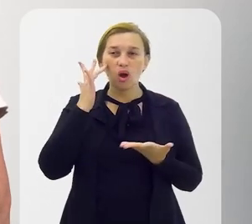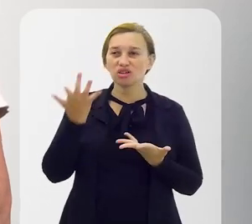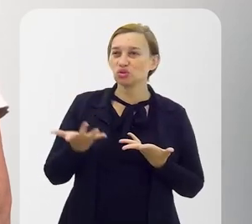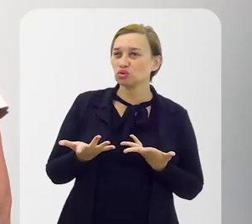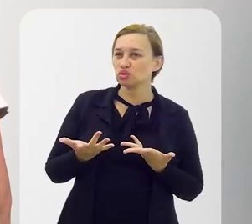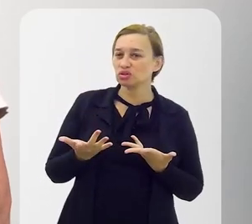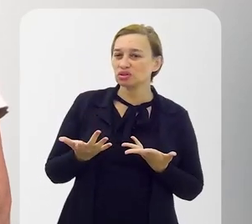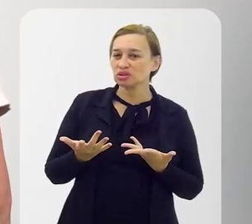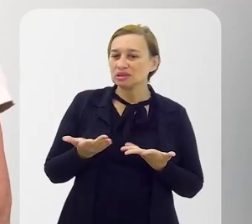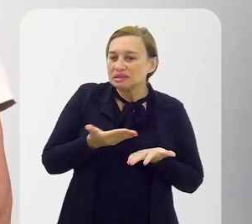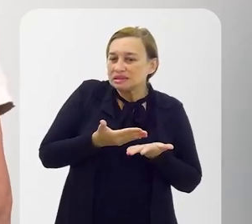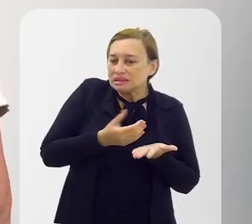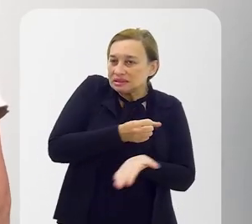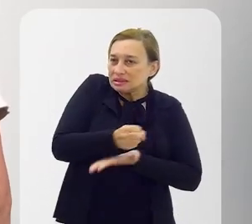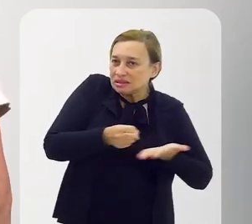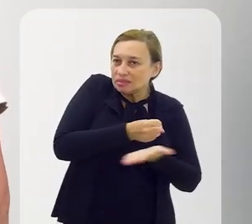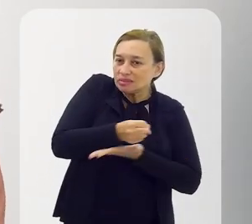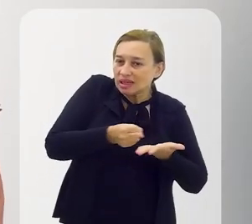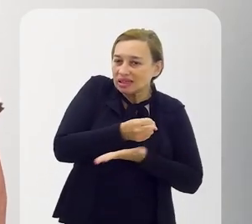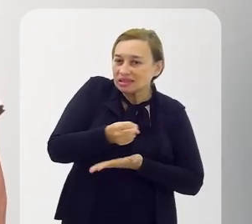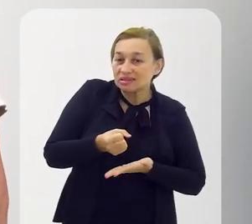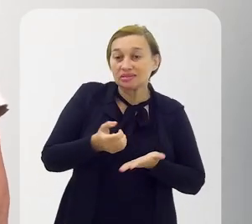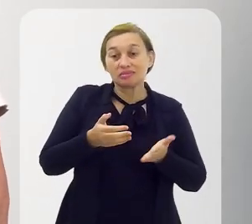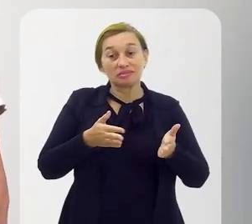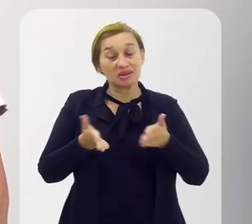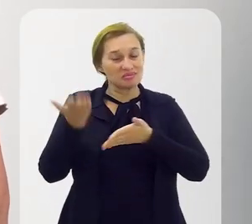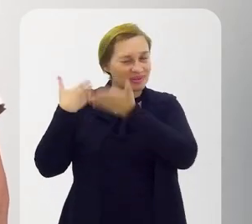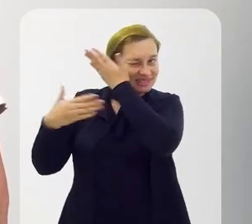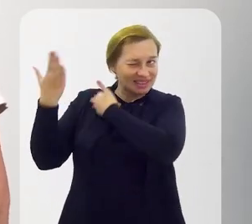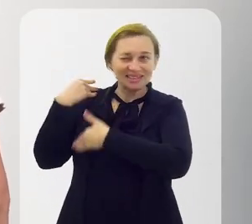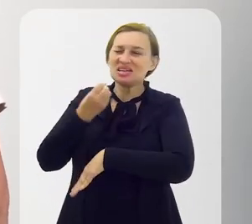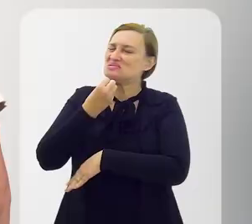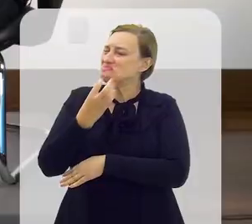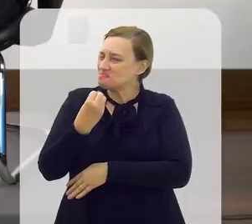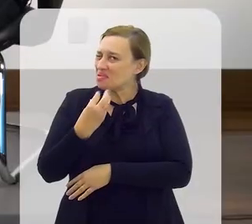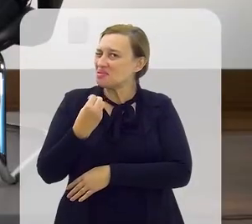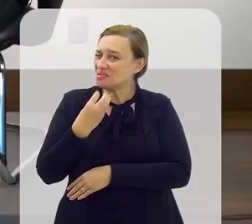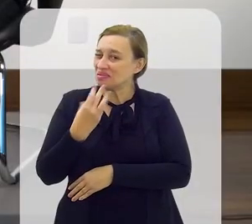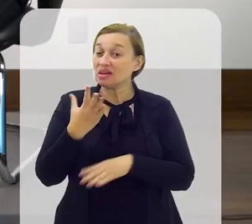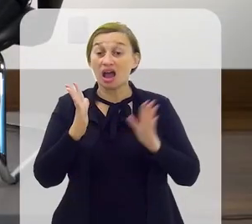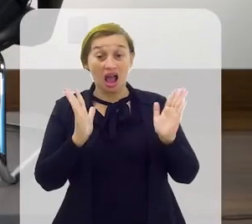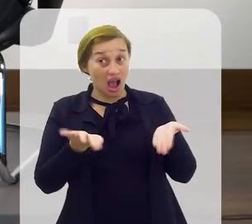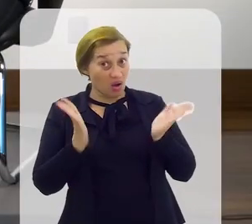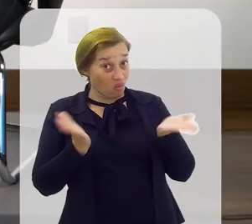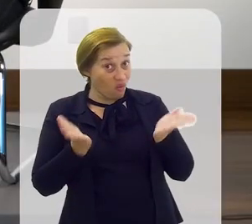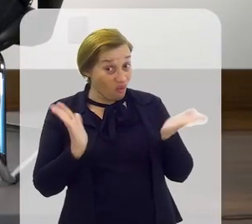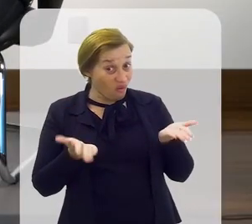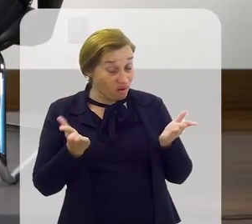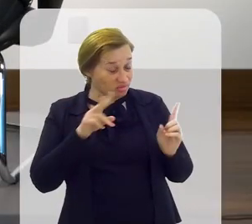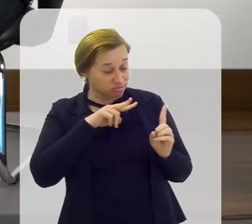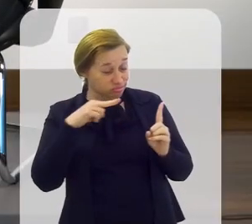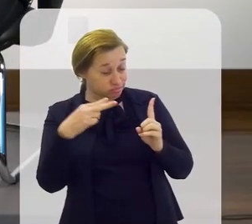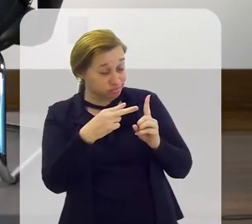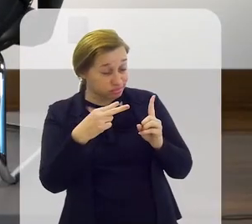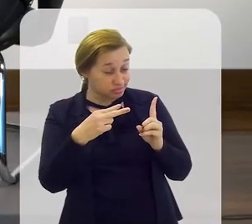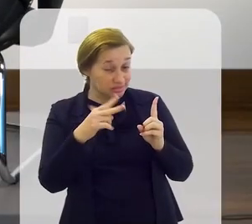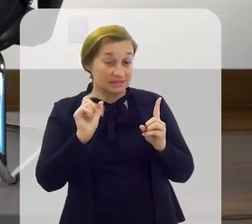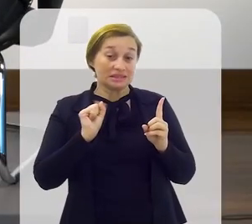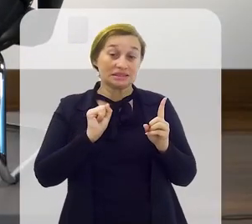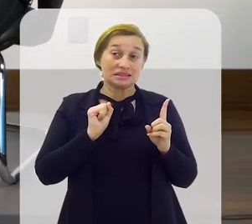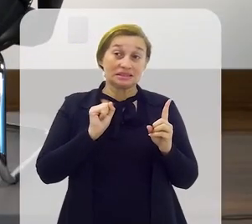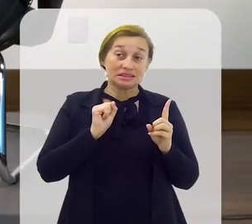uma coisa incipiente Mas na época era muito bom Então, foi bom Olhando de agora Você disse Ah,